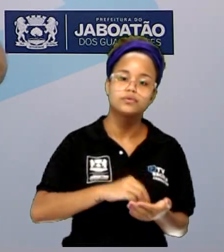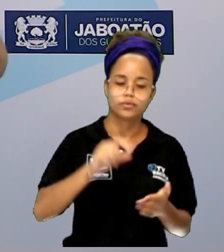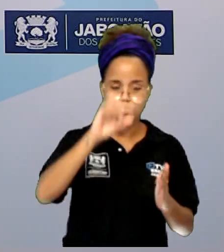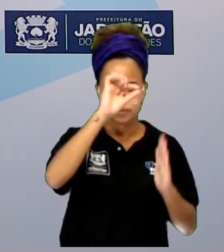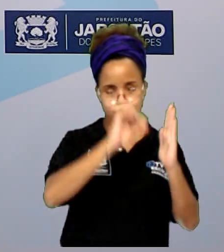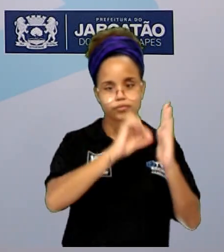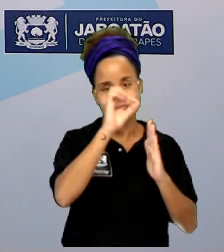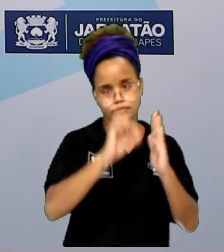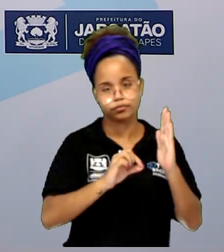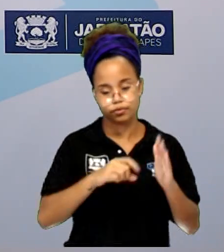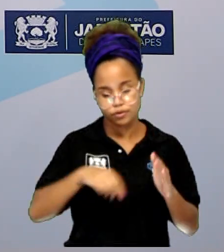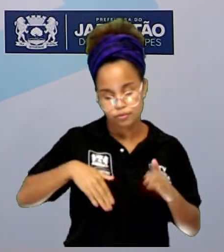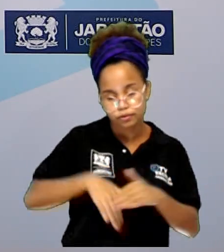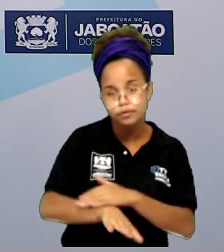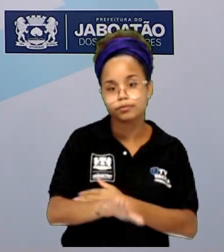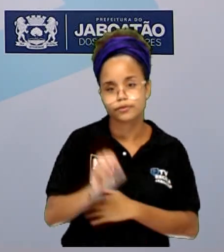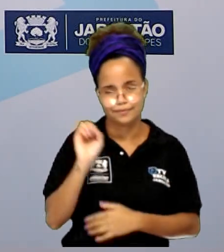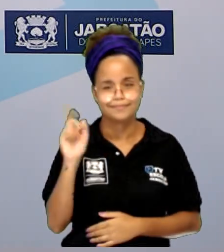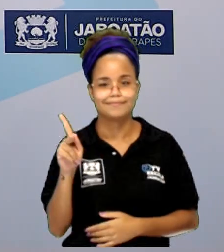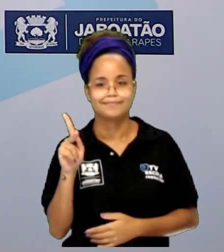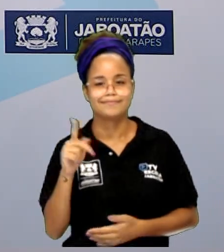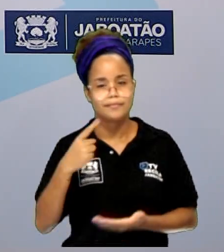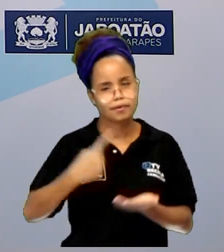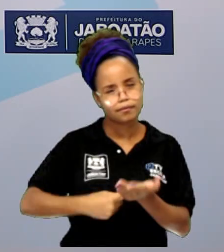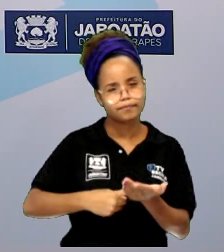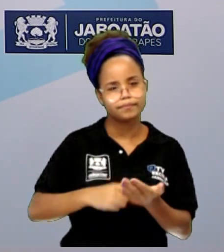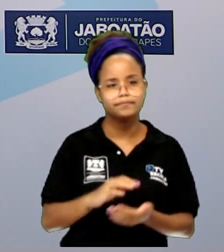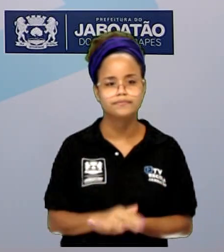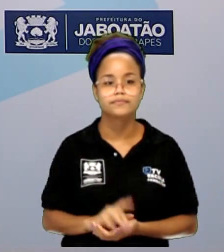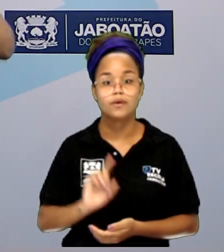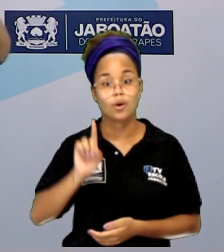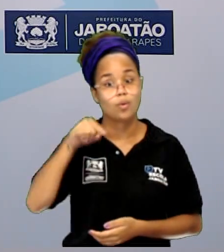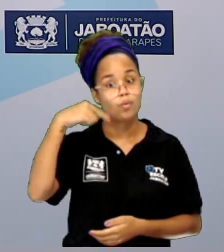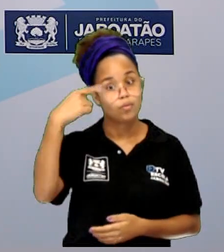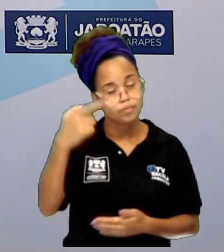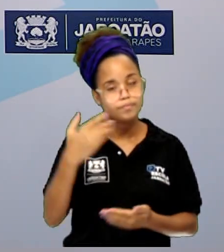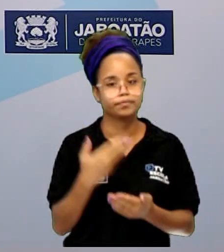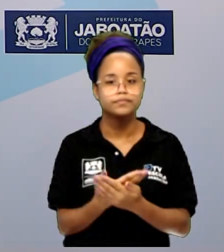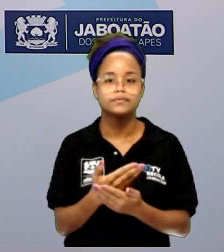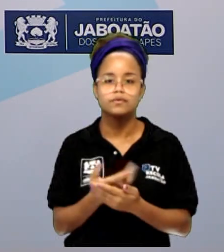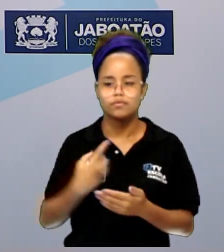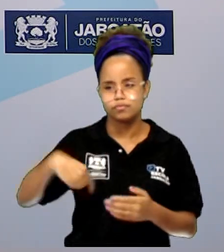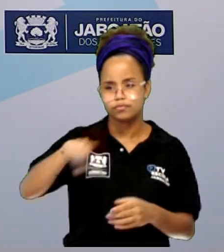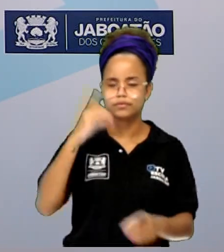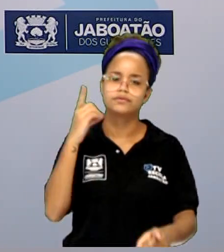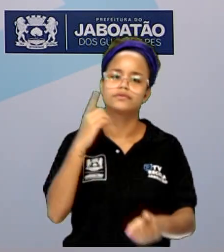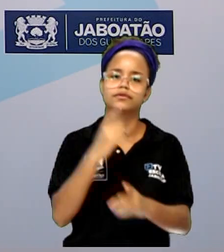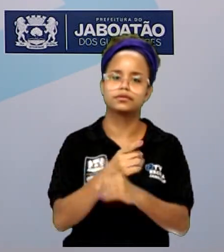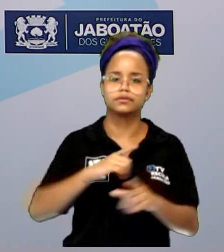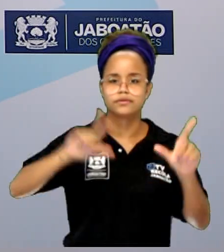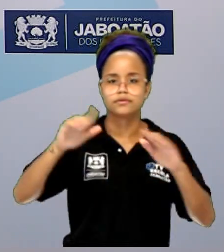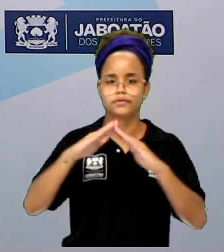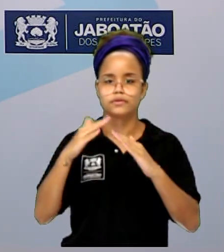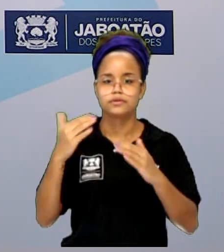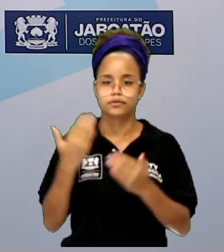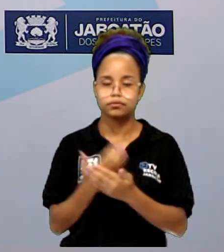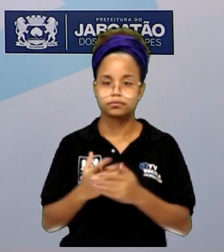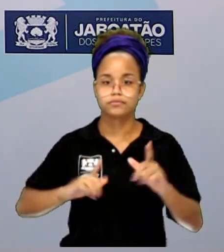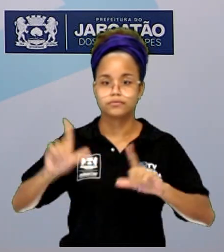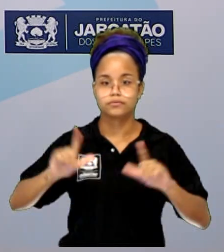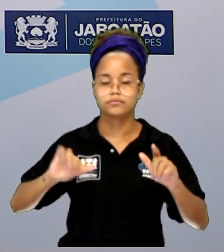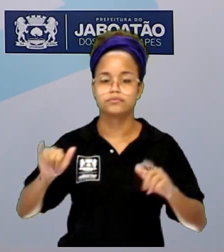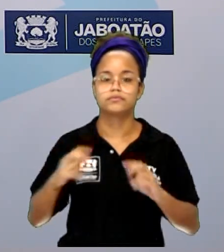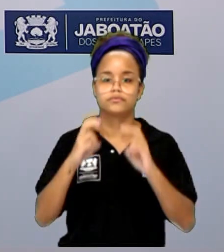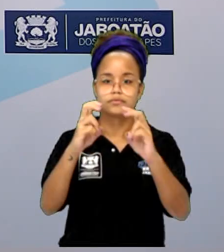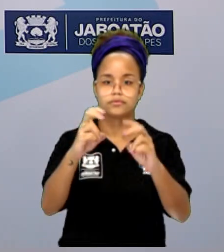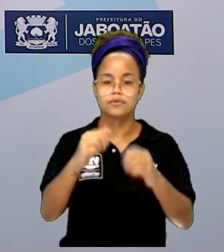Ok? Combinado? Então, na próxima aula, a gente se encontra aqui na TV Escola de Abotão. Forte